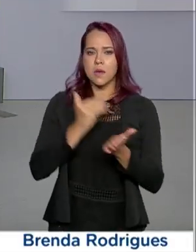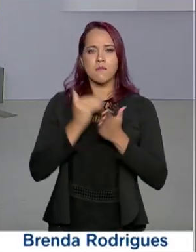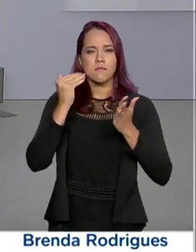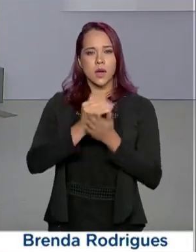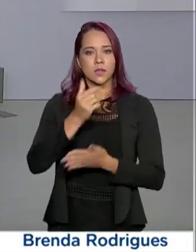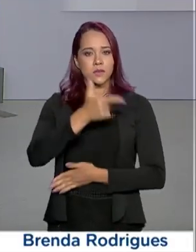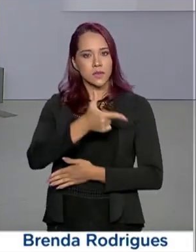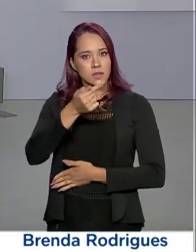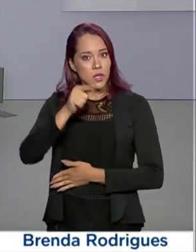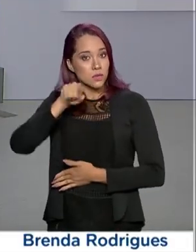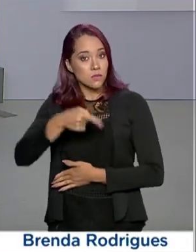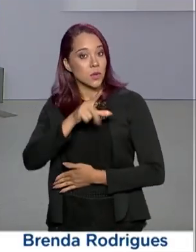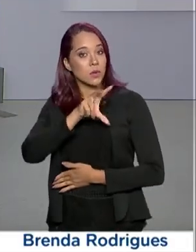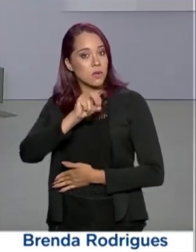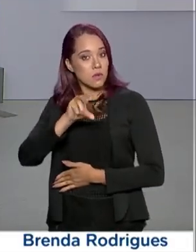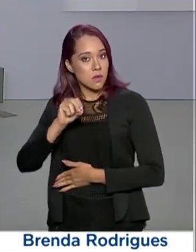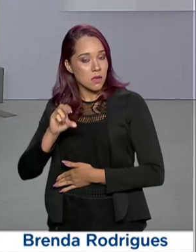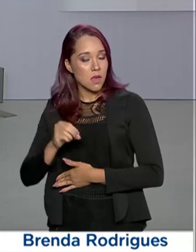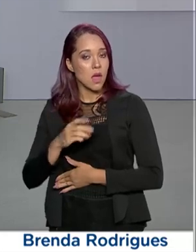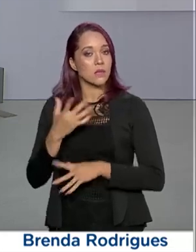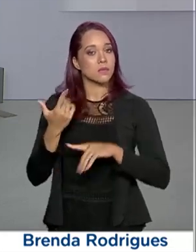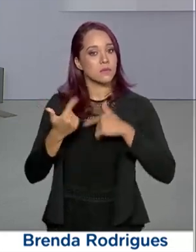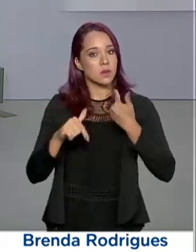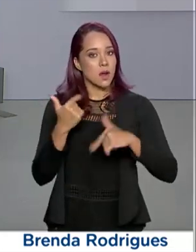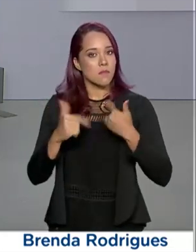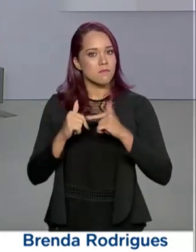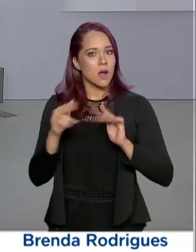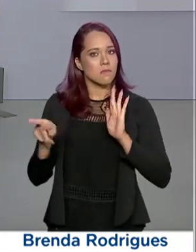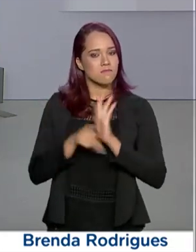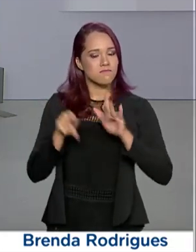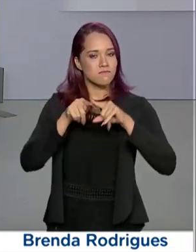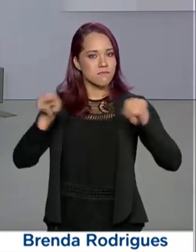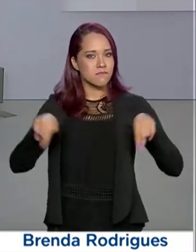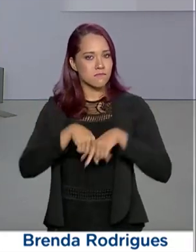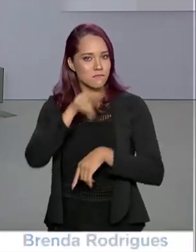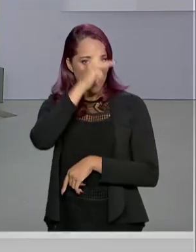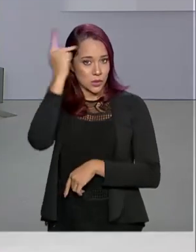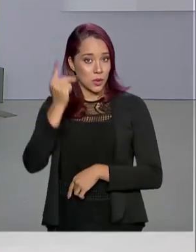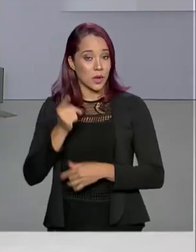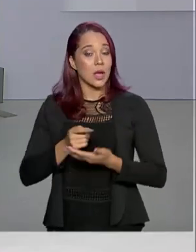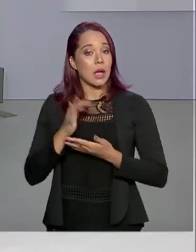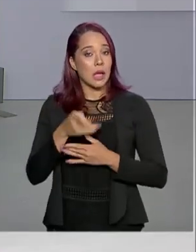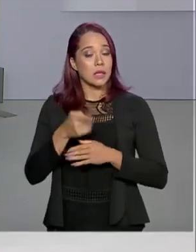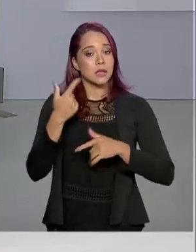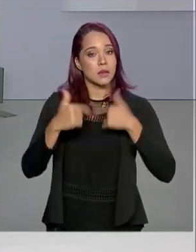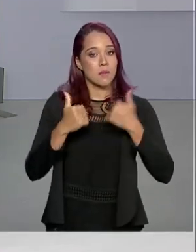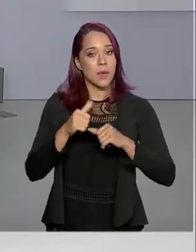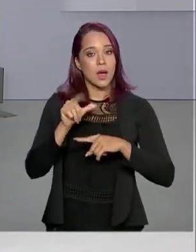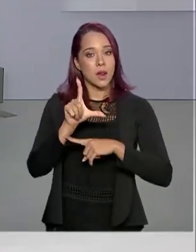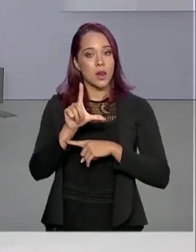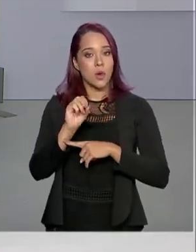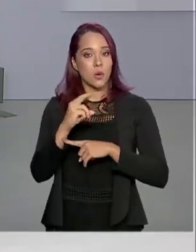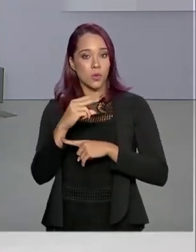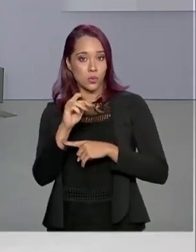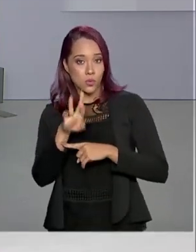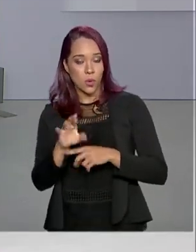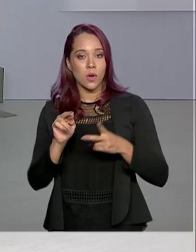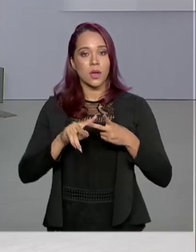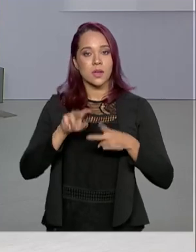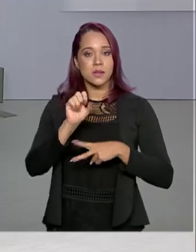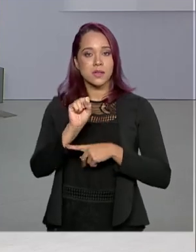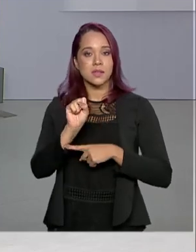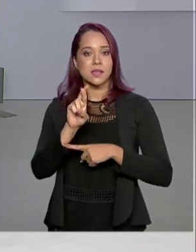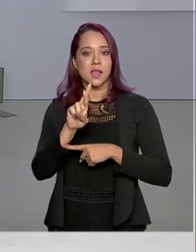27.500 cargos efetivos do seu quadro de pessoal, entre eles o de locutor e seringueiro, por exemplo.